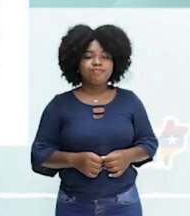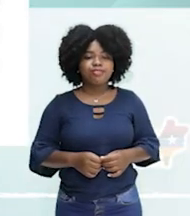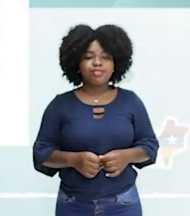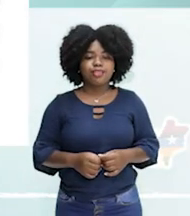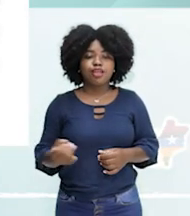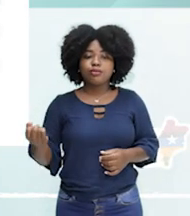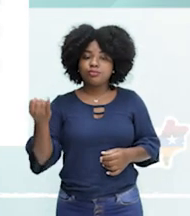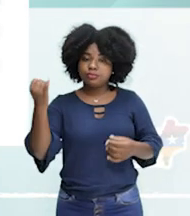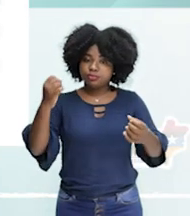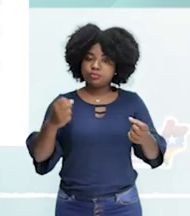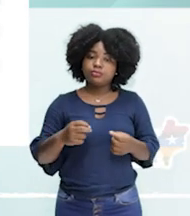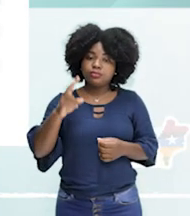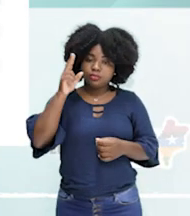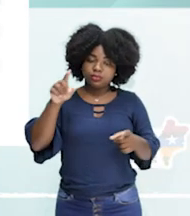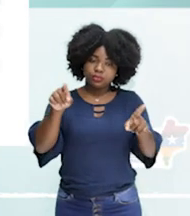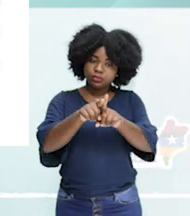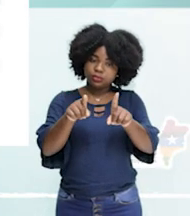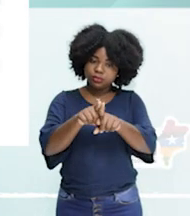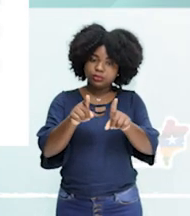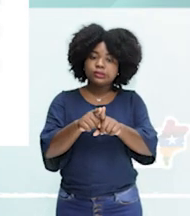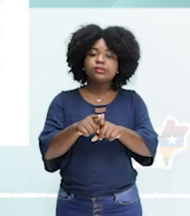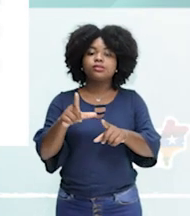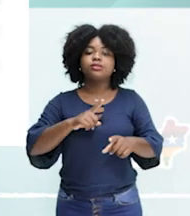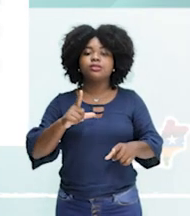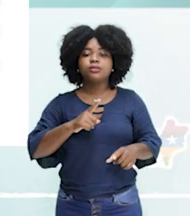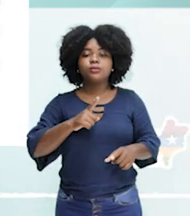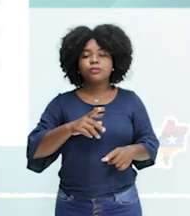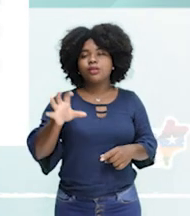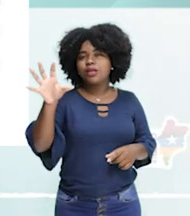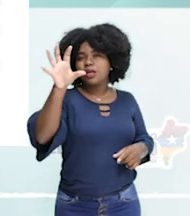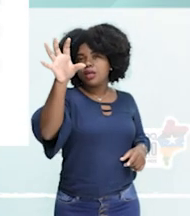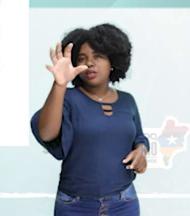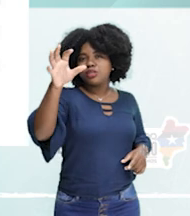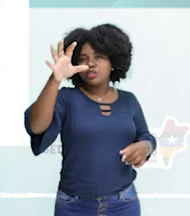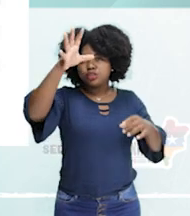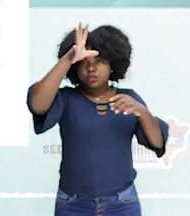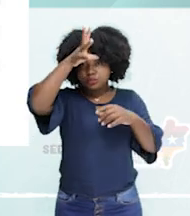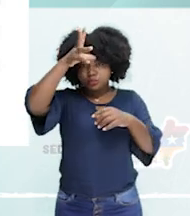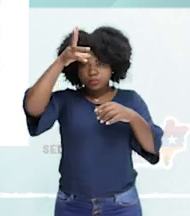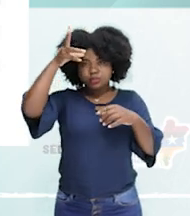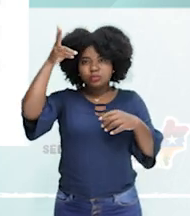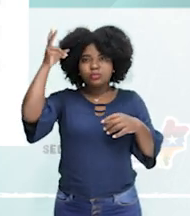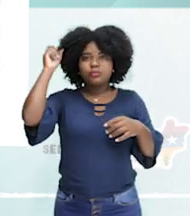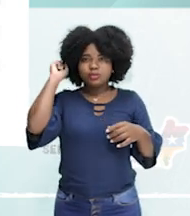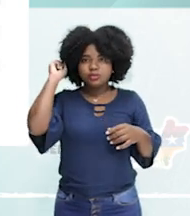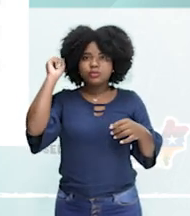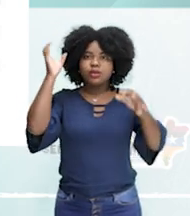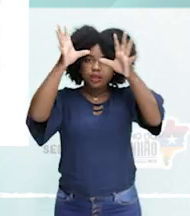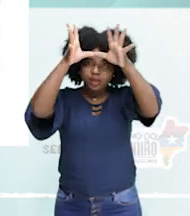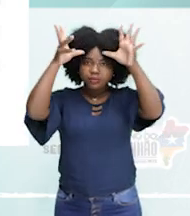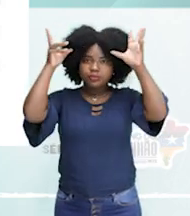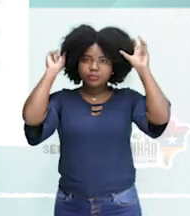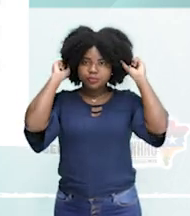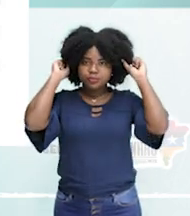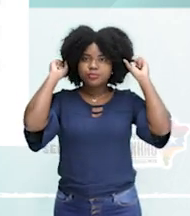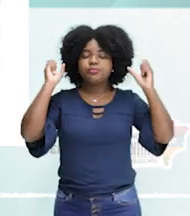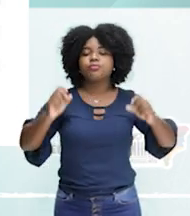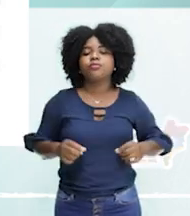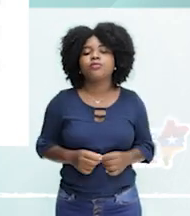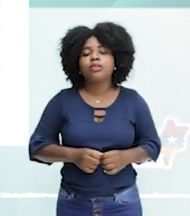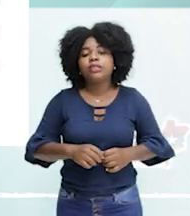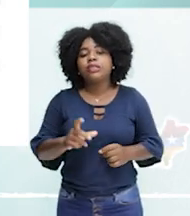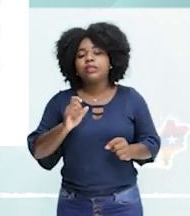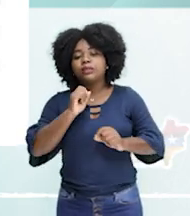unidades de conservação vai estar situada na Amazônia. Está certo? A riqueza, como a gente já citou, a maior floresta tropical do mundo. Uma